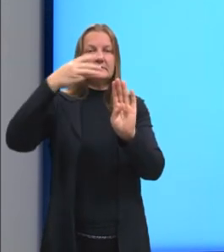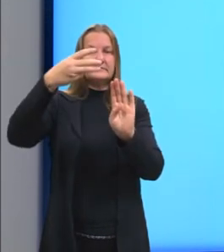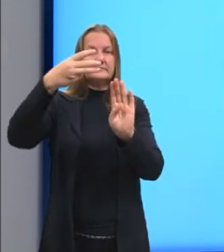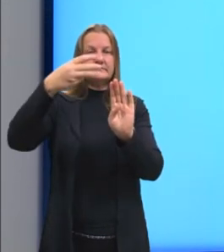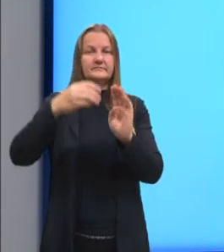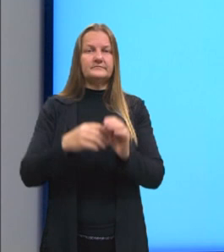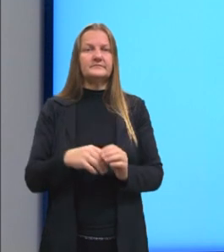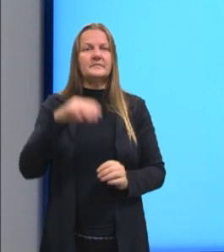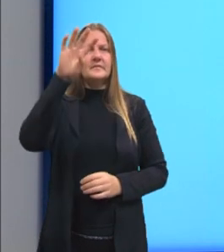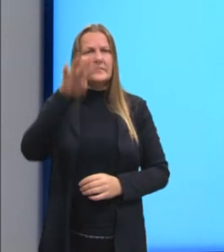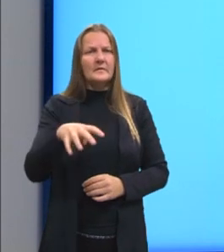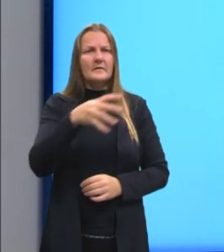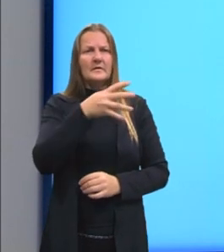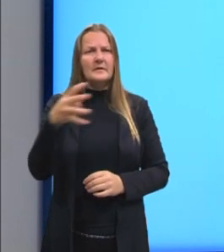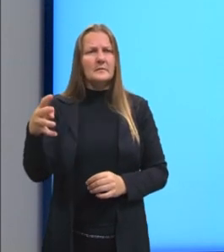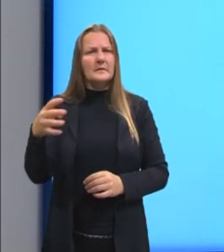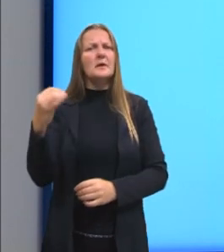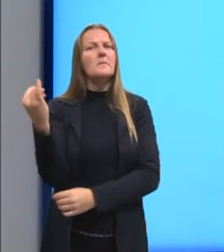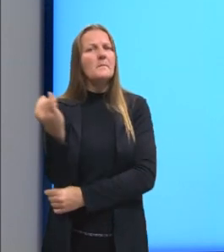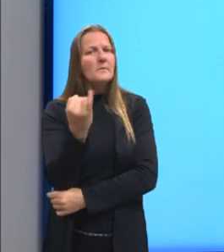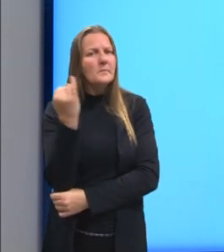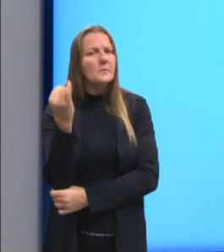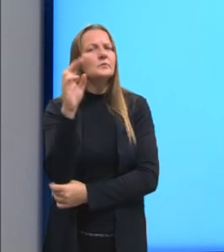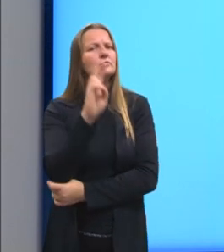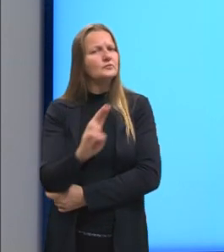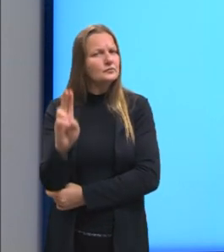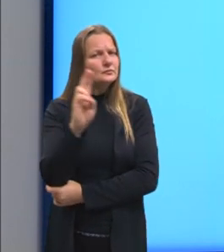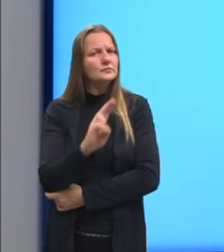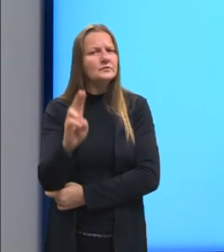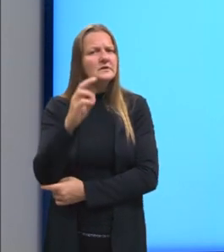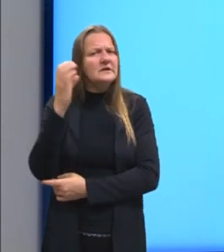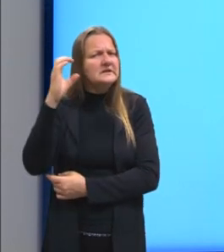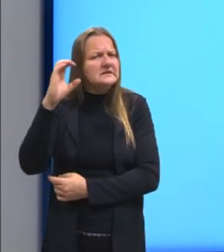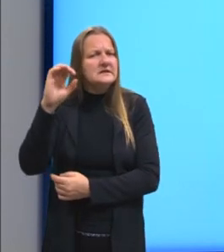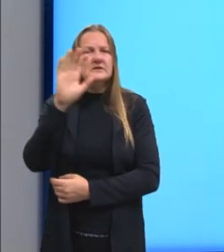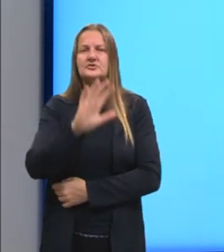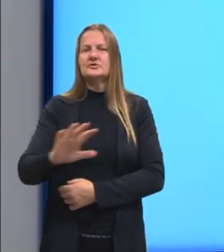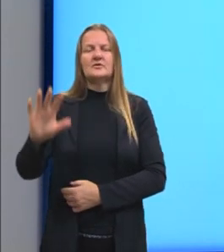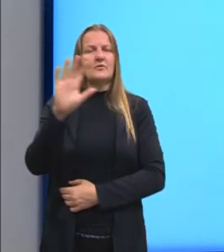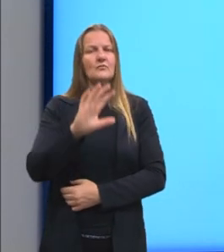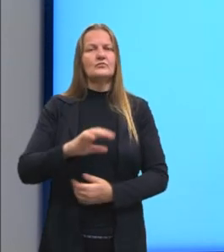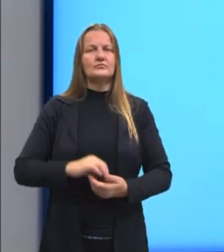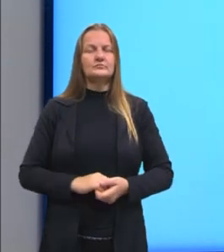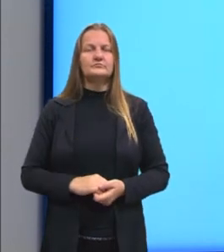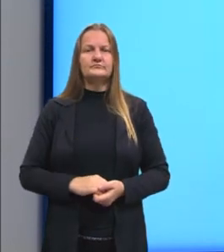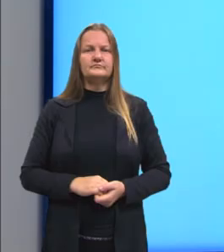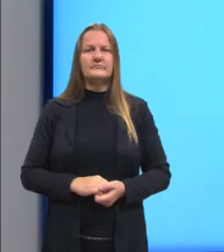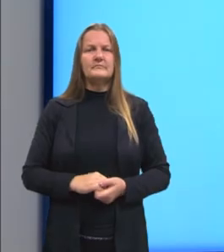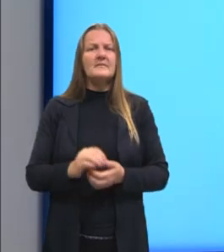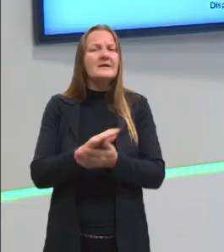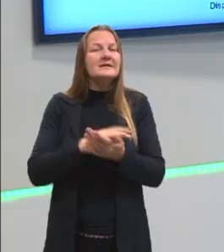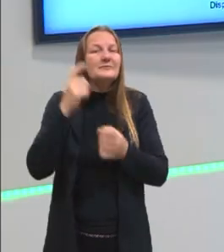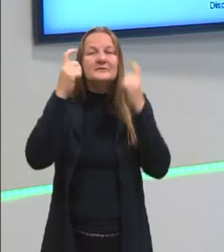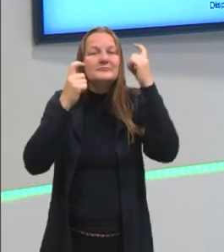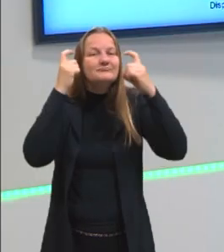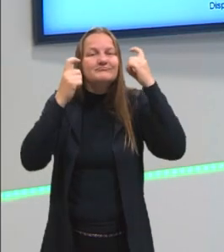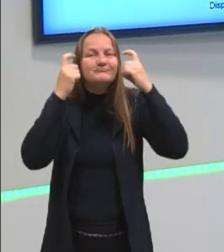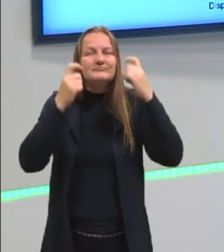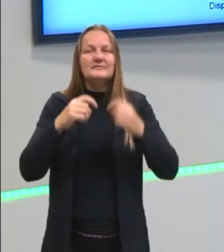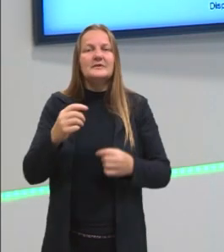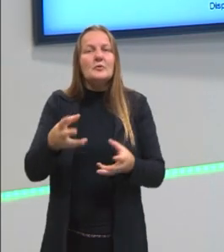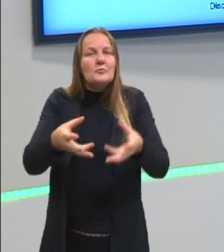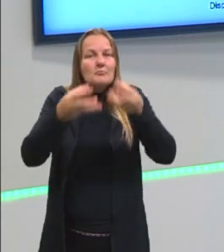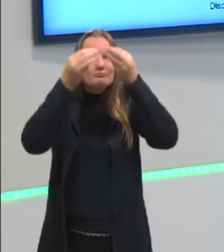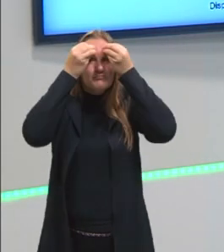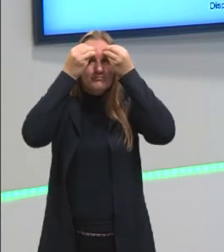Essa tabelinha, então, ela é muito utilizada nas ciências em geral. Vocês não precisam se preocupar em